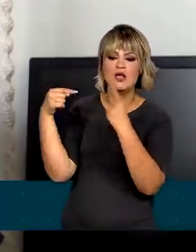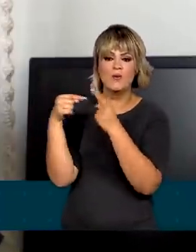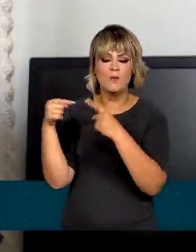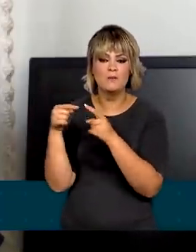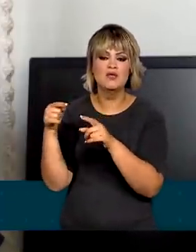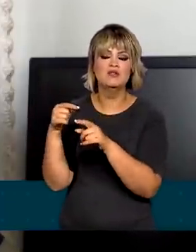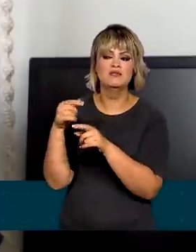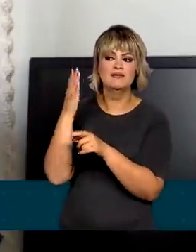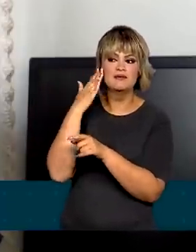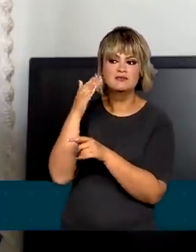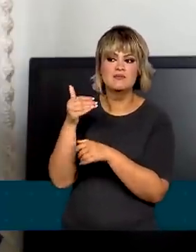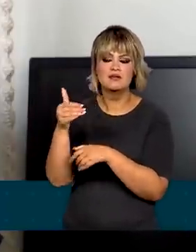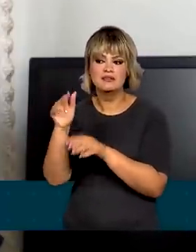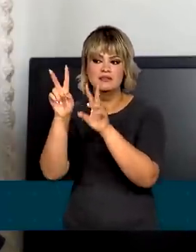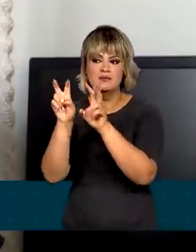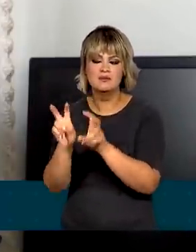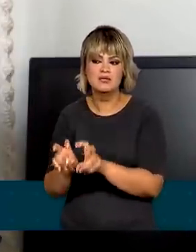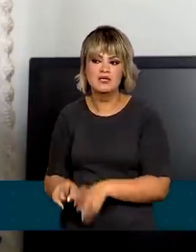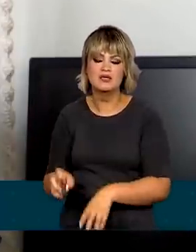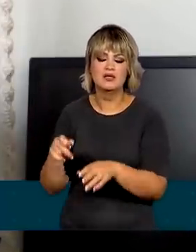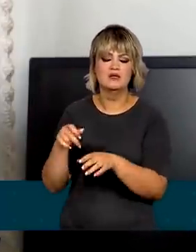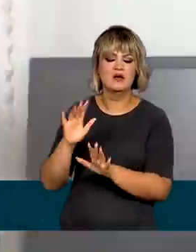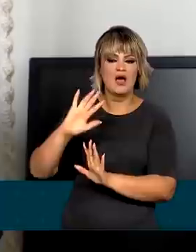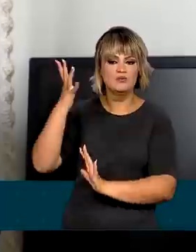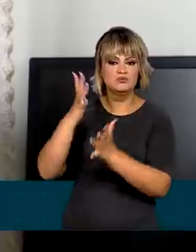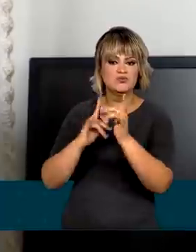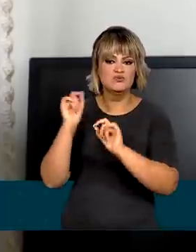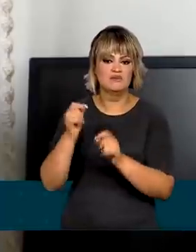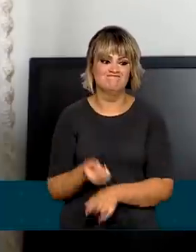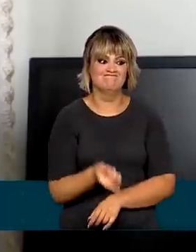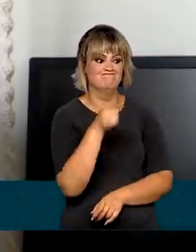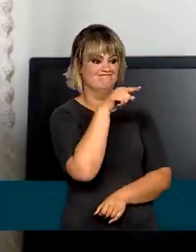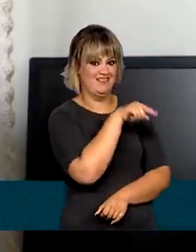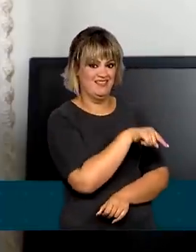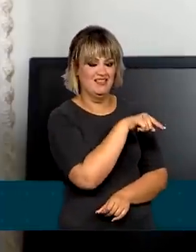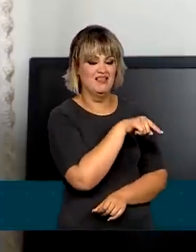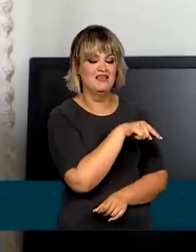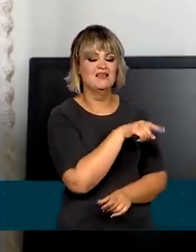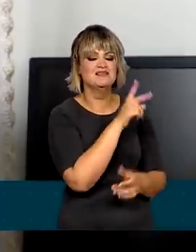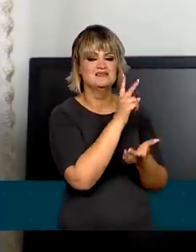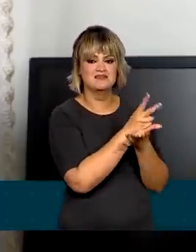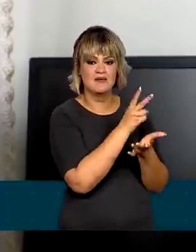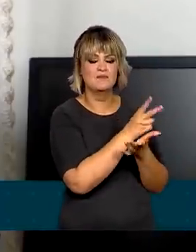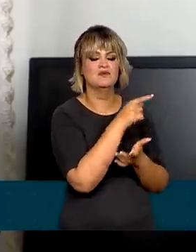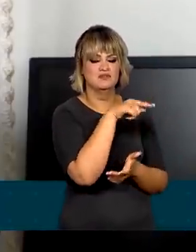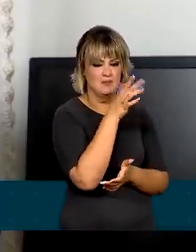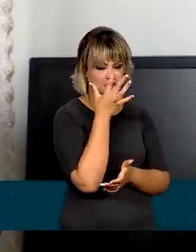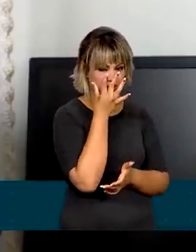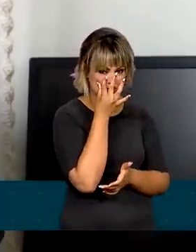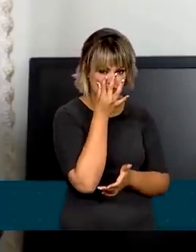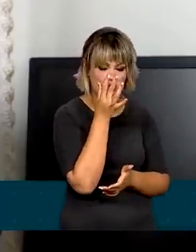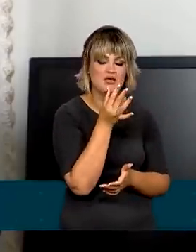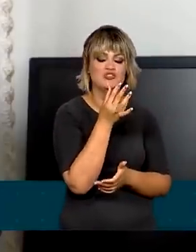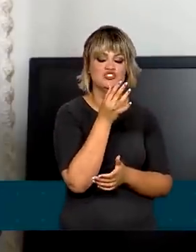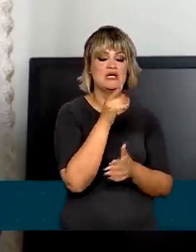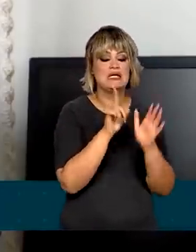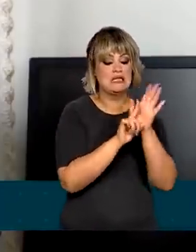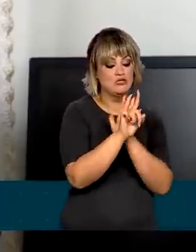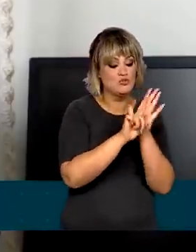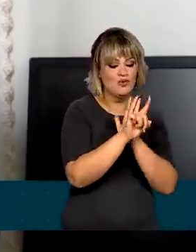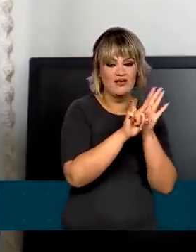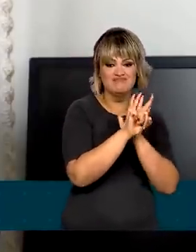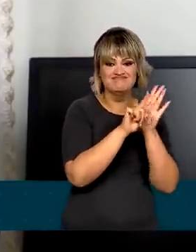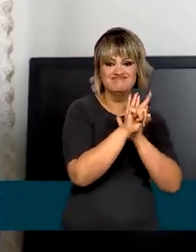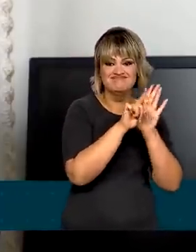a construção de indicadores temáticos de temas rotativos. No segundo semestre, sempre irá a campo um questionário